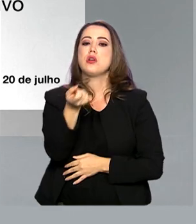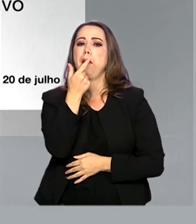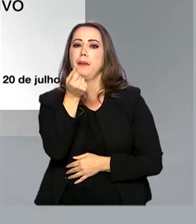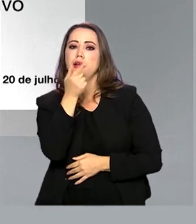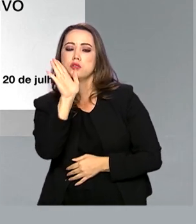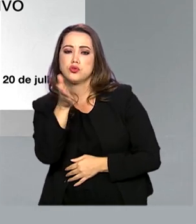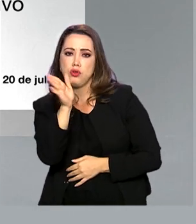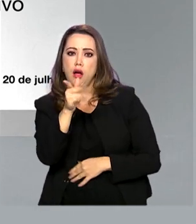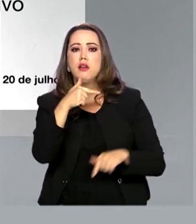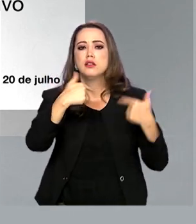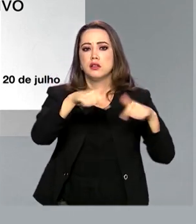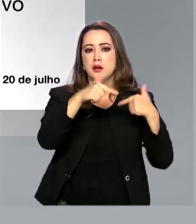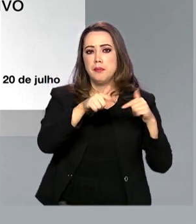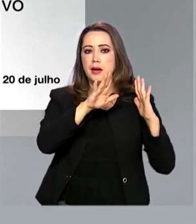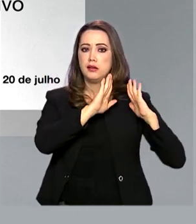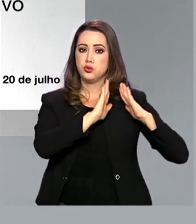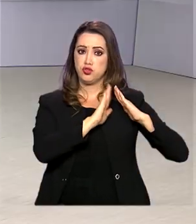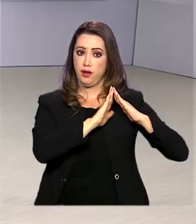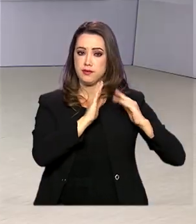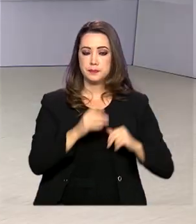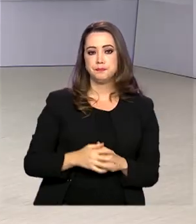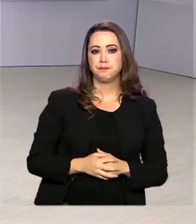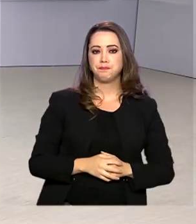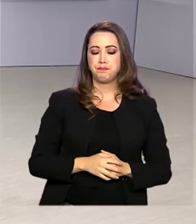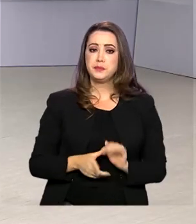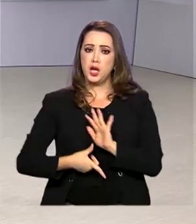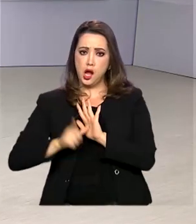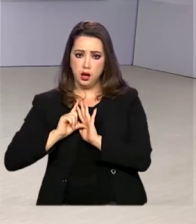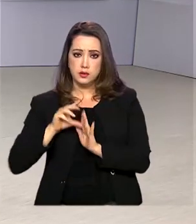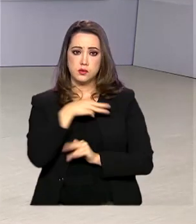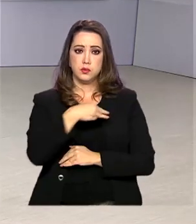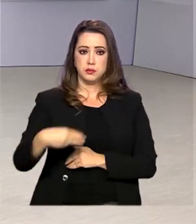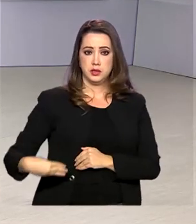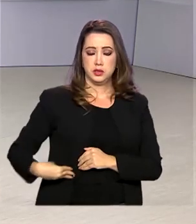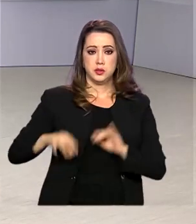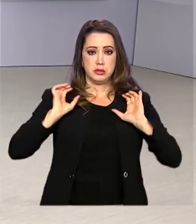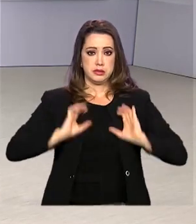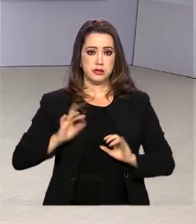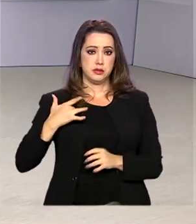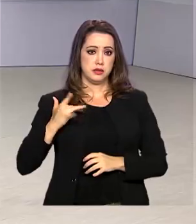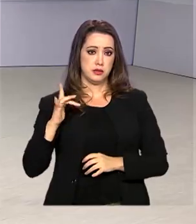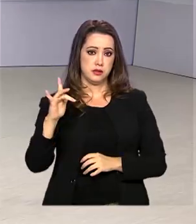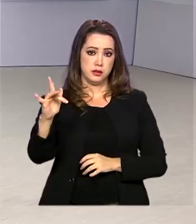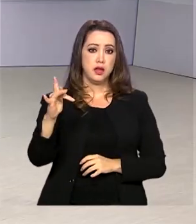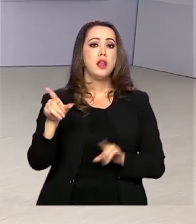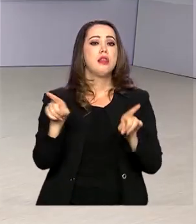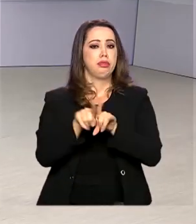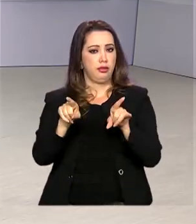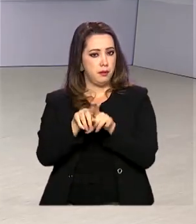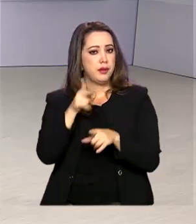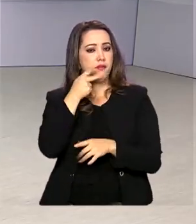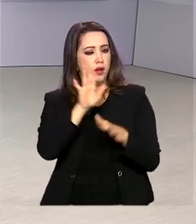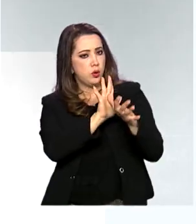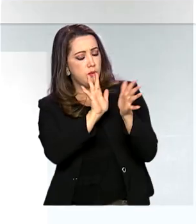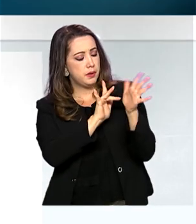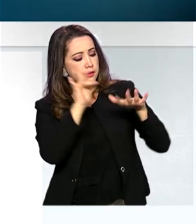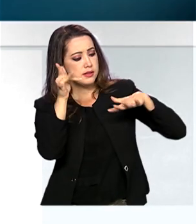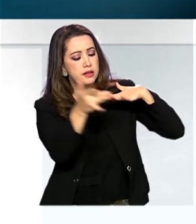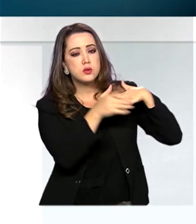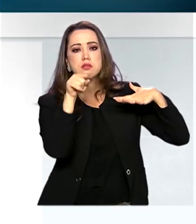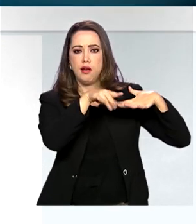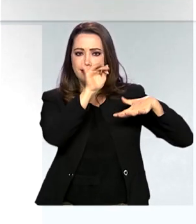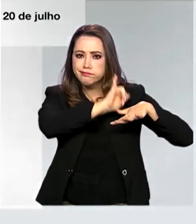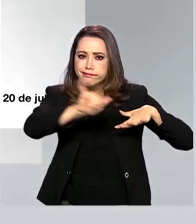despachar de forma remota. Mais cedo, o ministro da Cidadania, o Nix Lorenzoni, também usou as redes sociais para